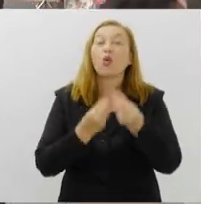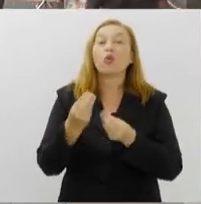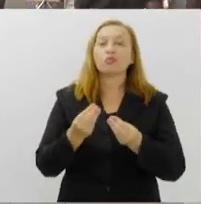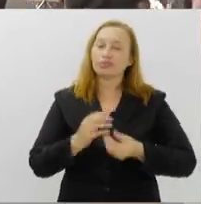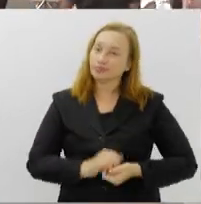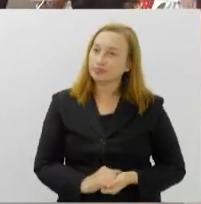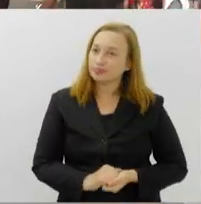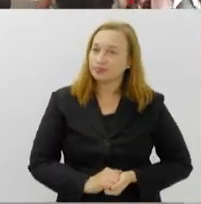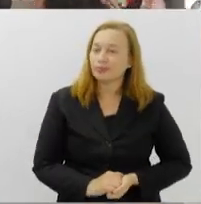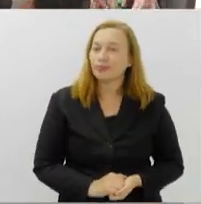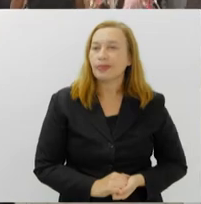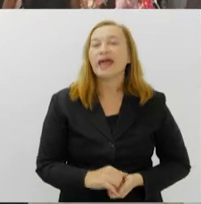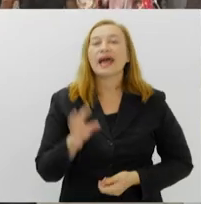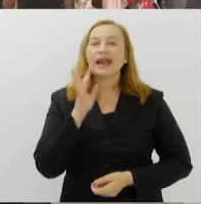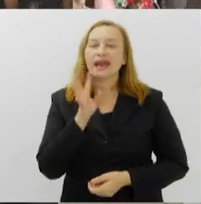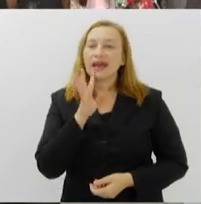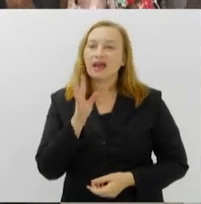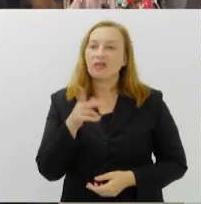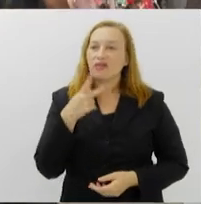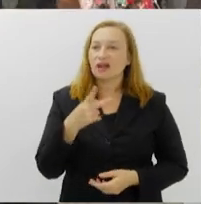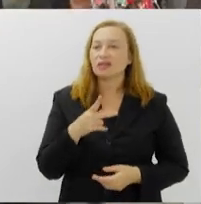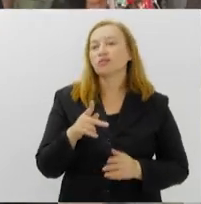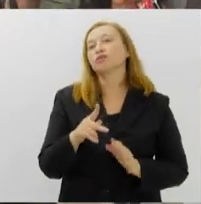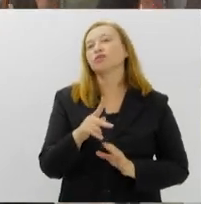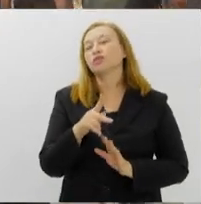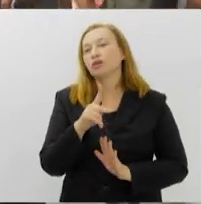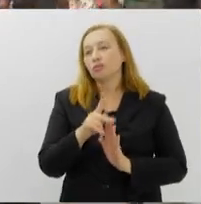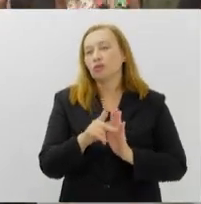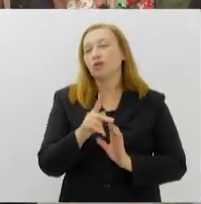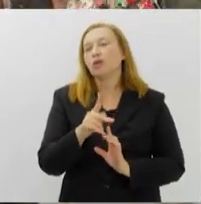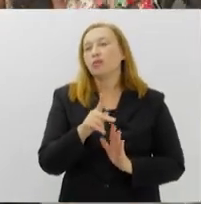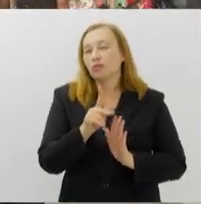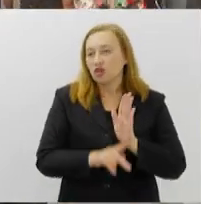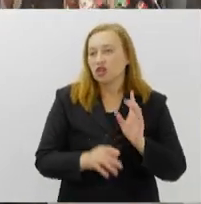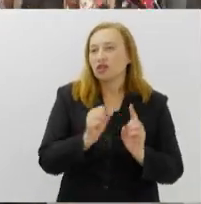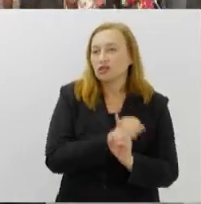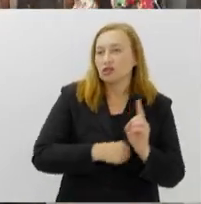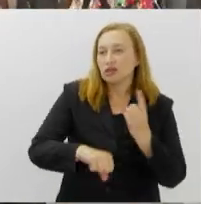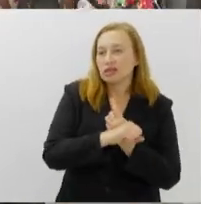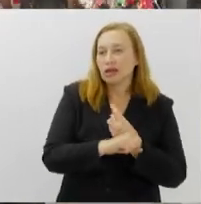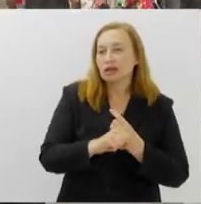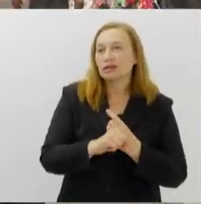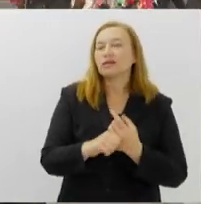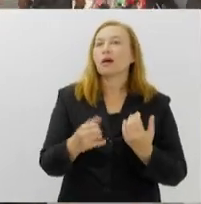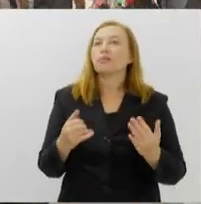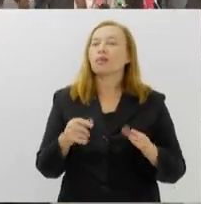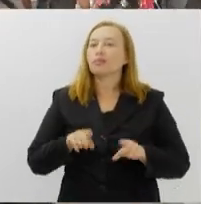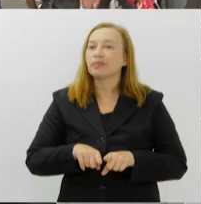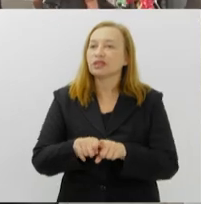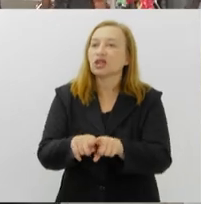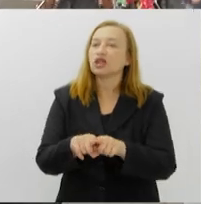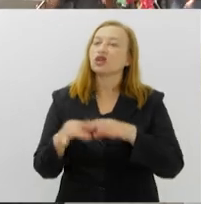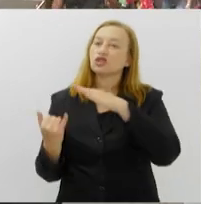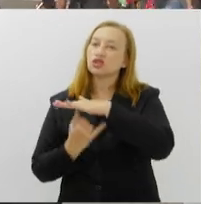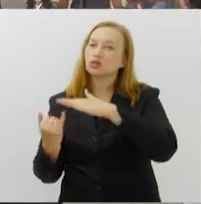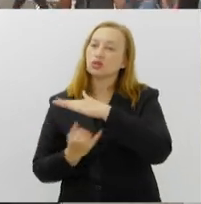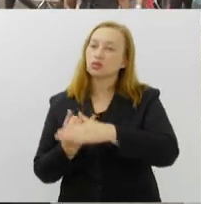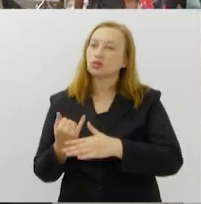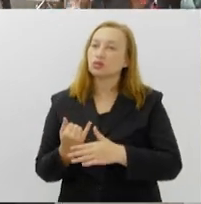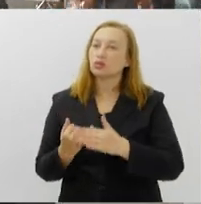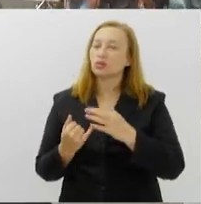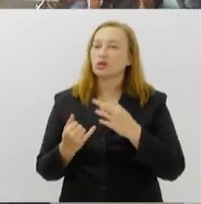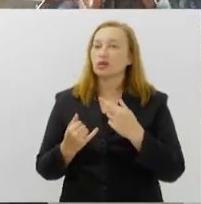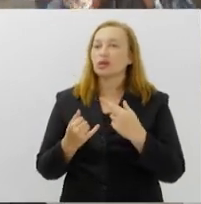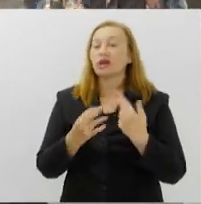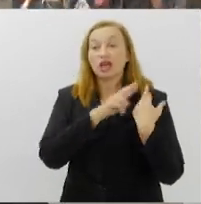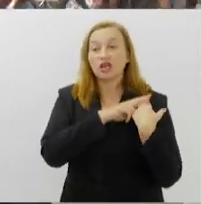Olha, é muito legal. Vou começar pelos projetos sociais. A gente tem uma parceria com o Instituto Responsa, ali na Praia de Ipanema, no Posto